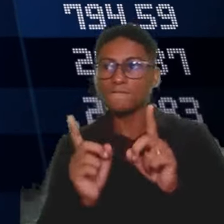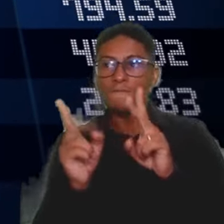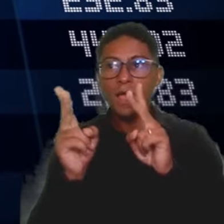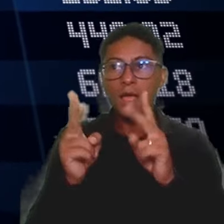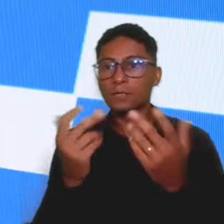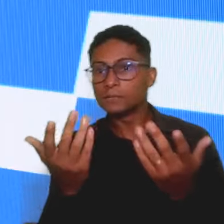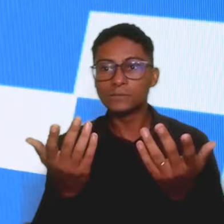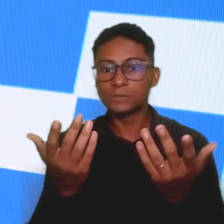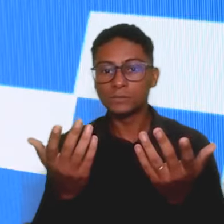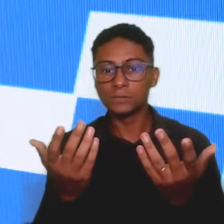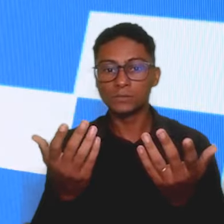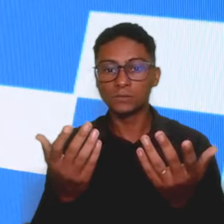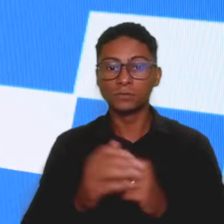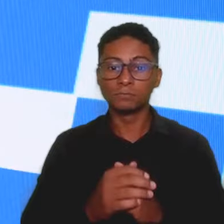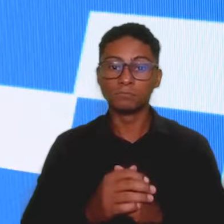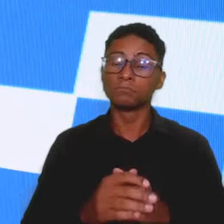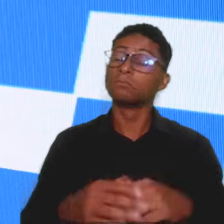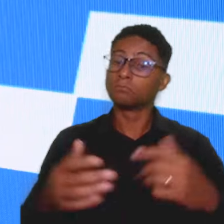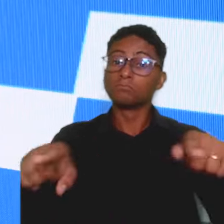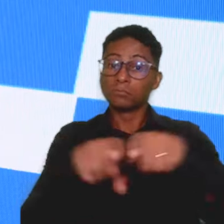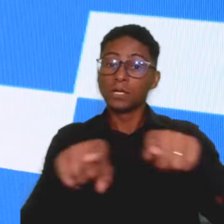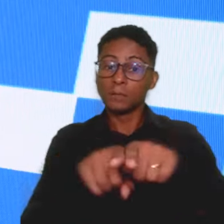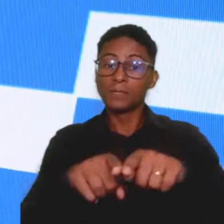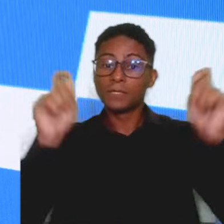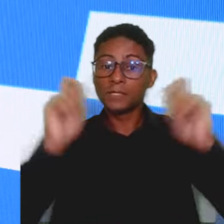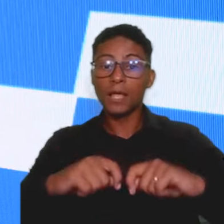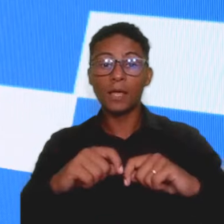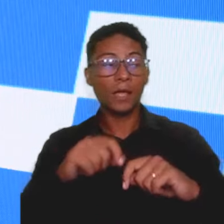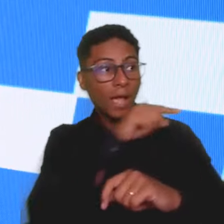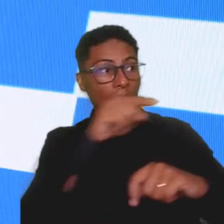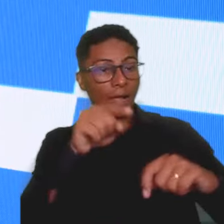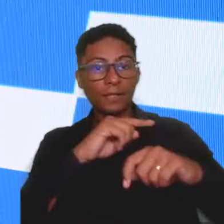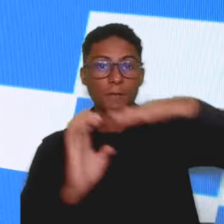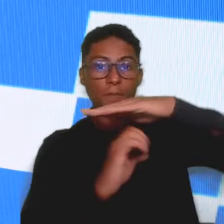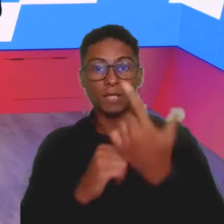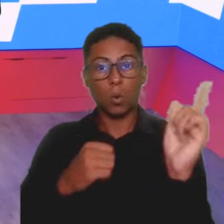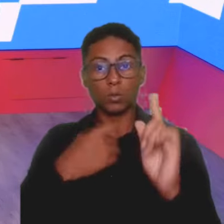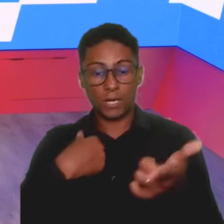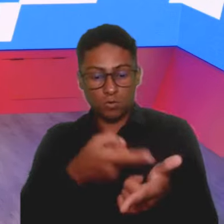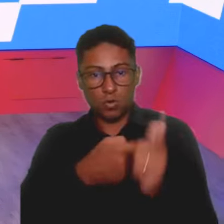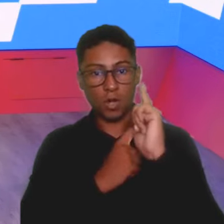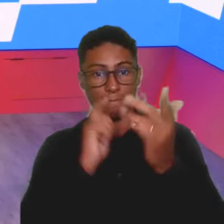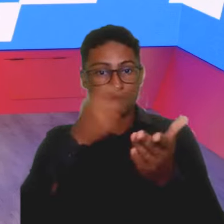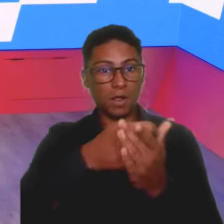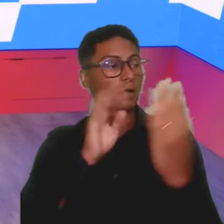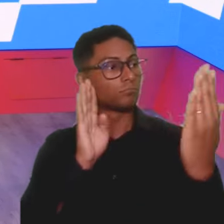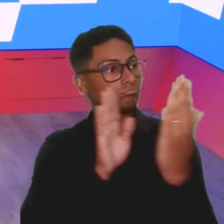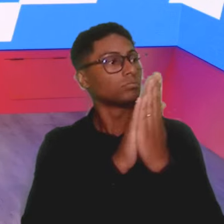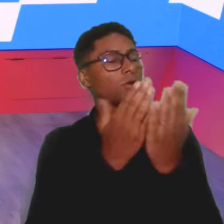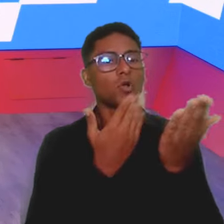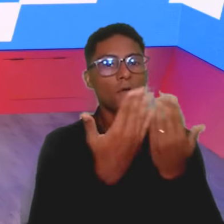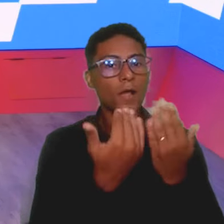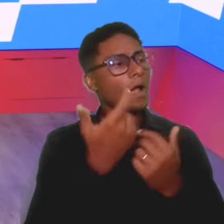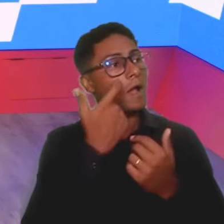venda à vista, uma promoção. E a mesma coisa de negociação com esses fornecedores para poder jogar esse prazo mais para